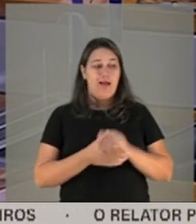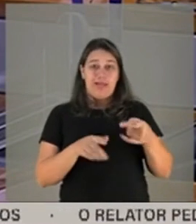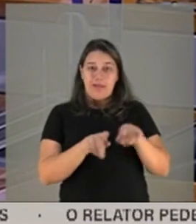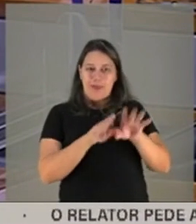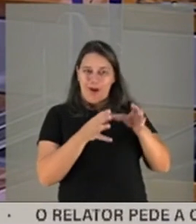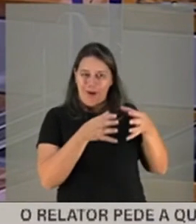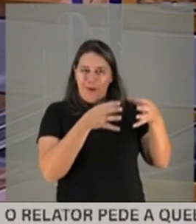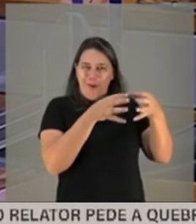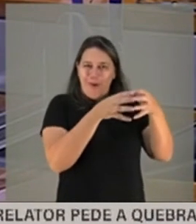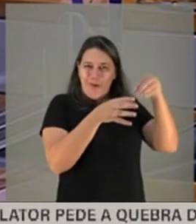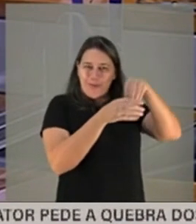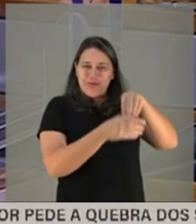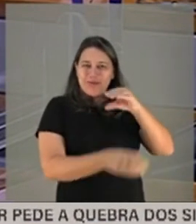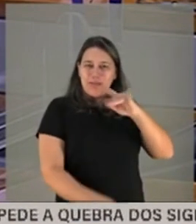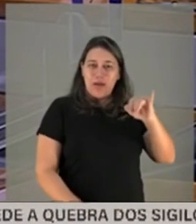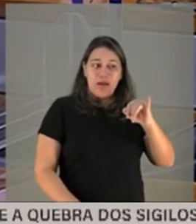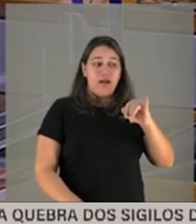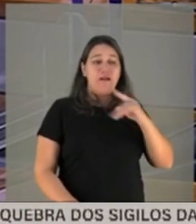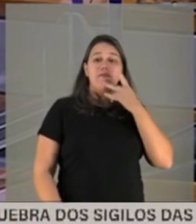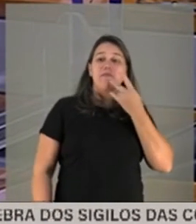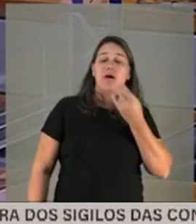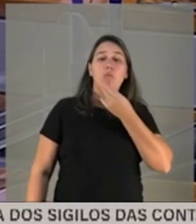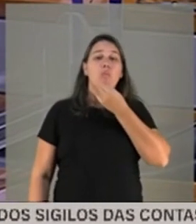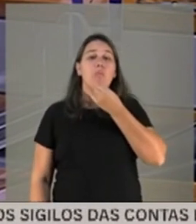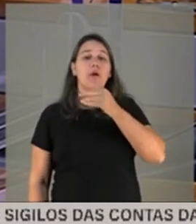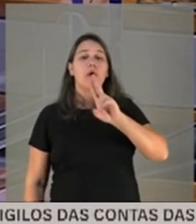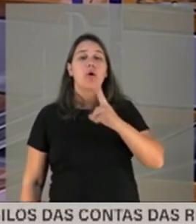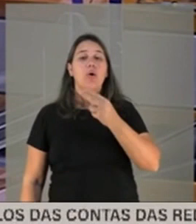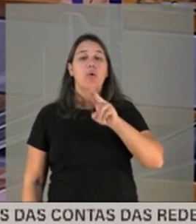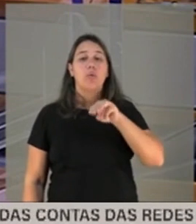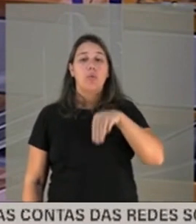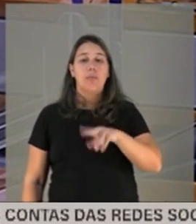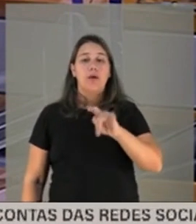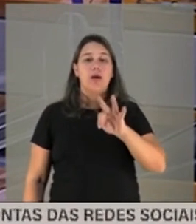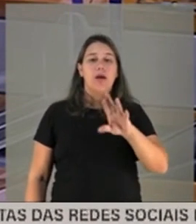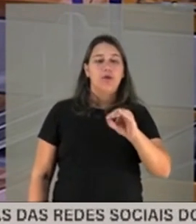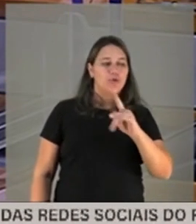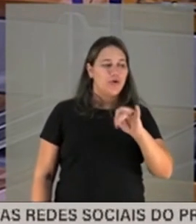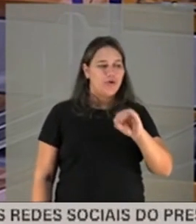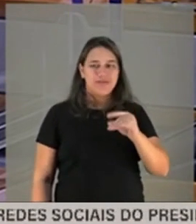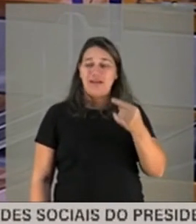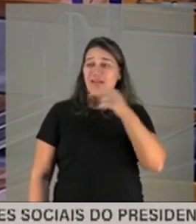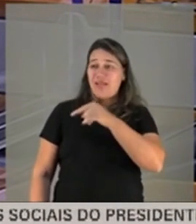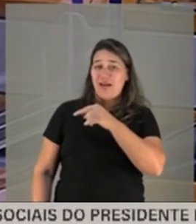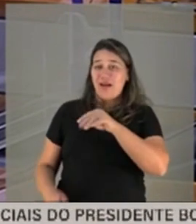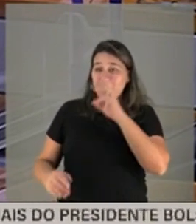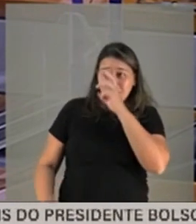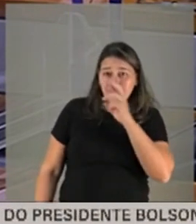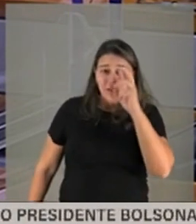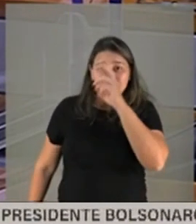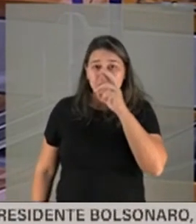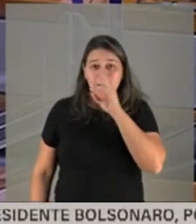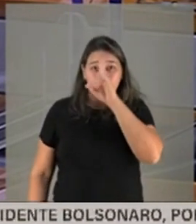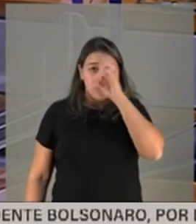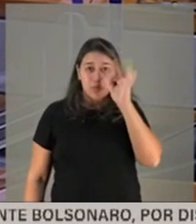ainda indica o nome do senador Humberto Costa para ser o responsável pelas investigações dos hospitais federais do Rio. Logo